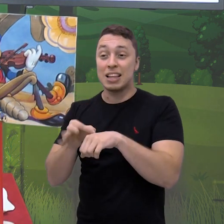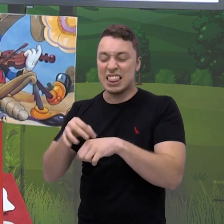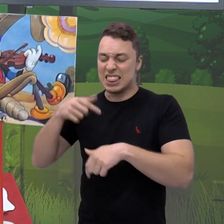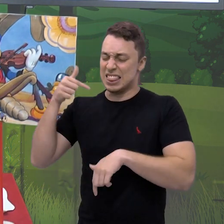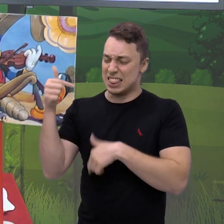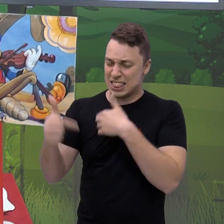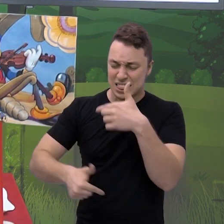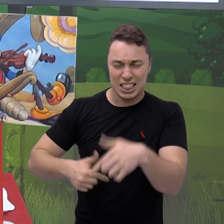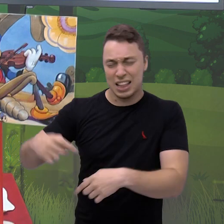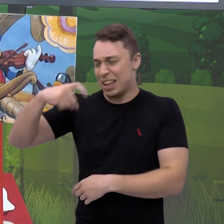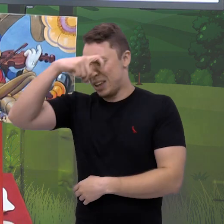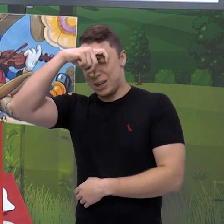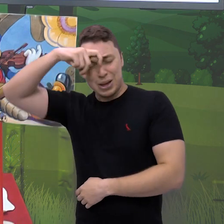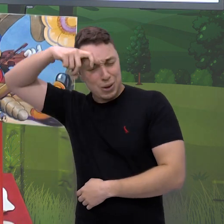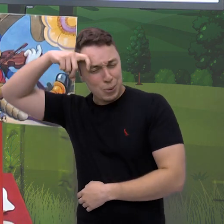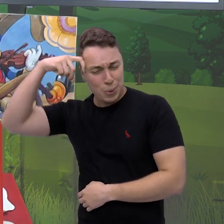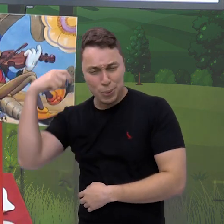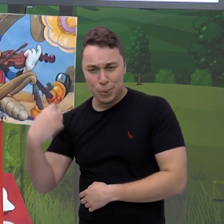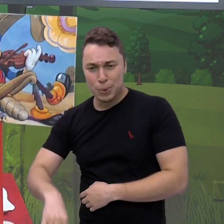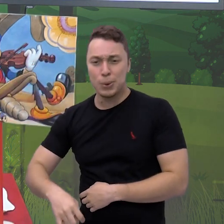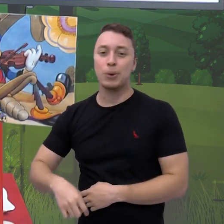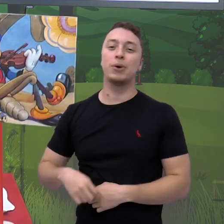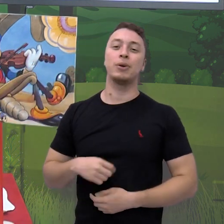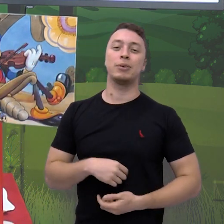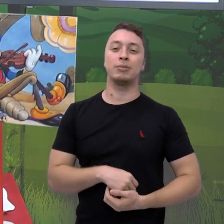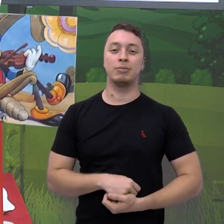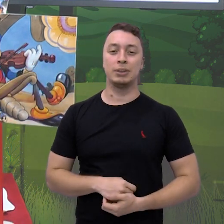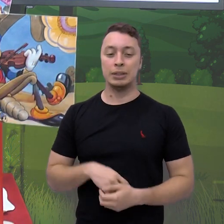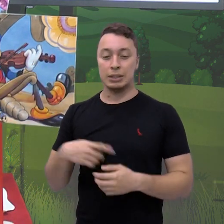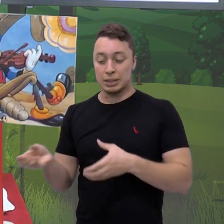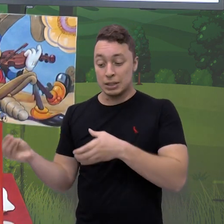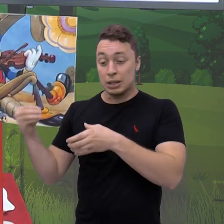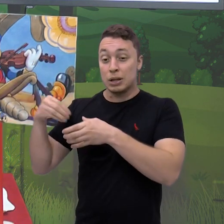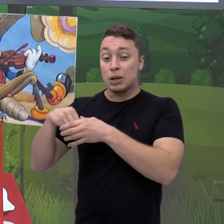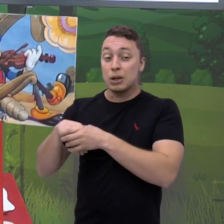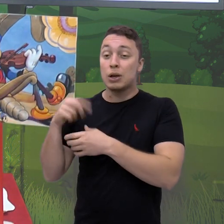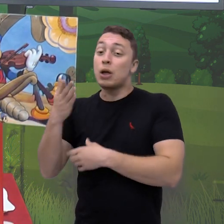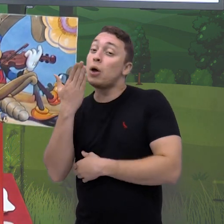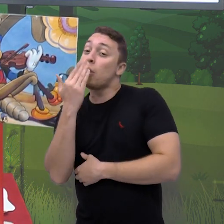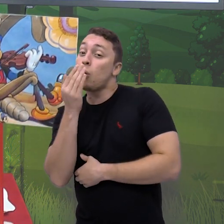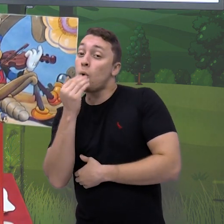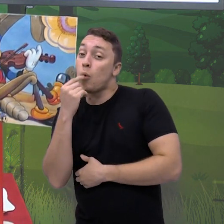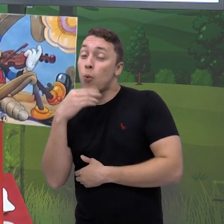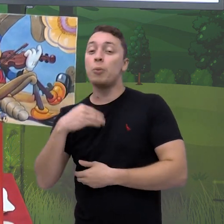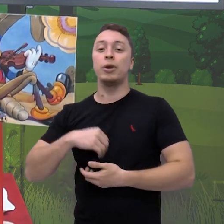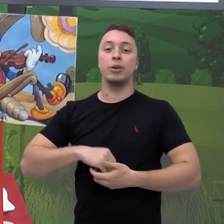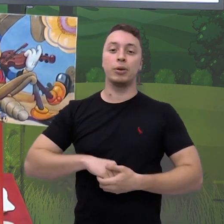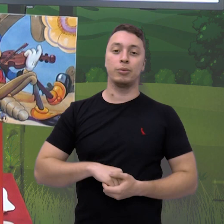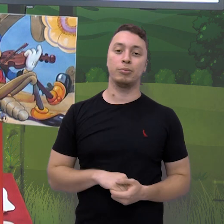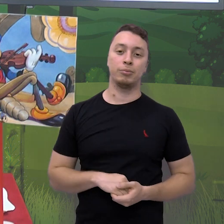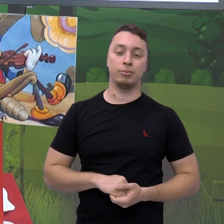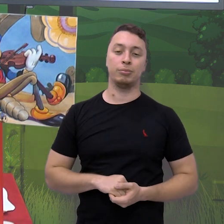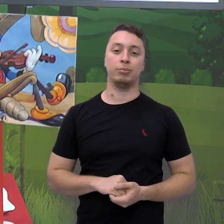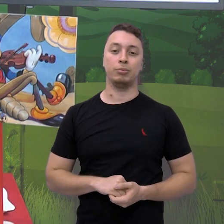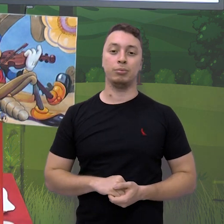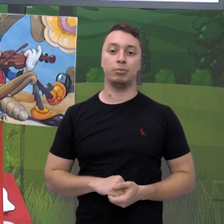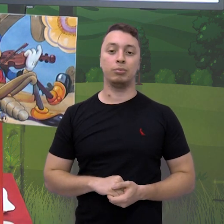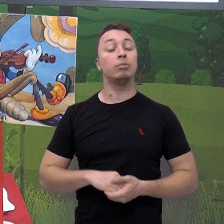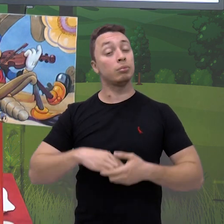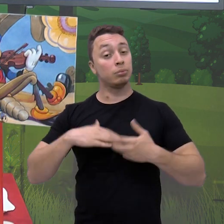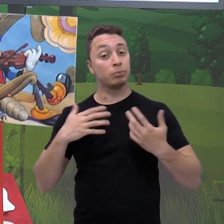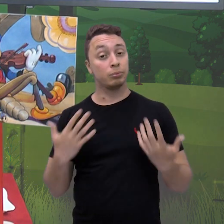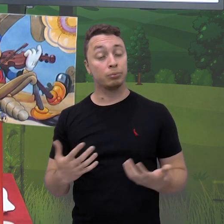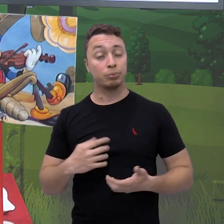trabalhavam muito para armazenar comida para o inverno. E aí certa vez,